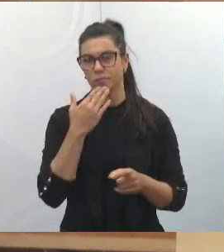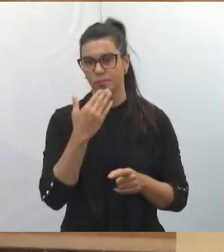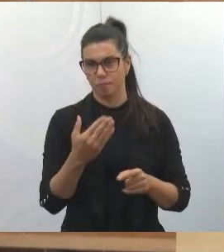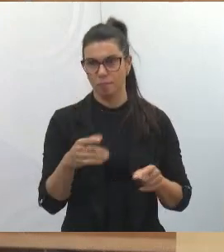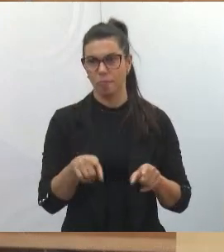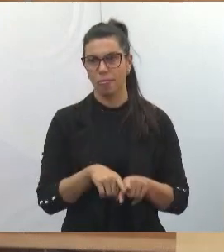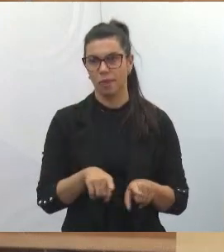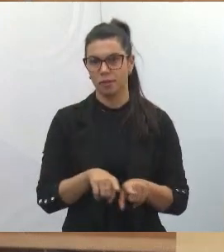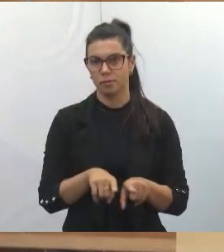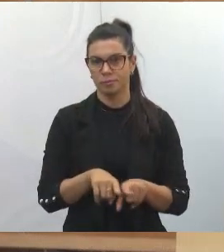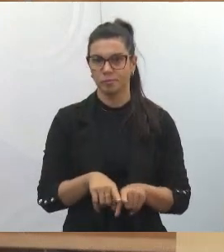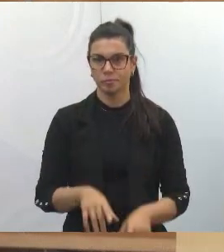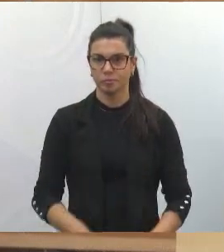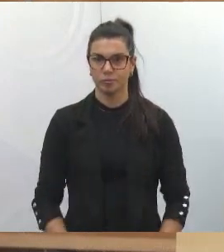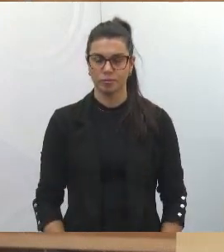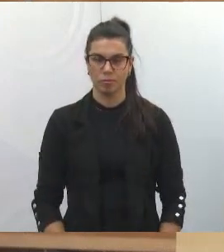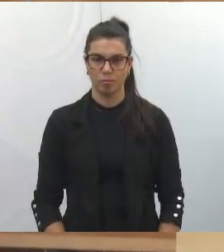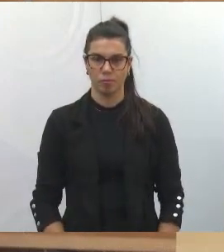pedido também.